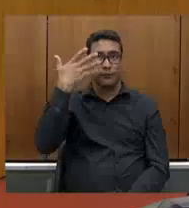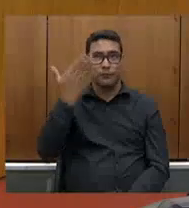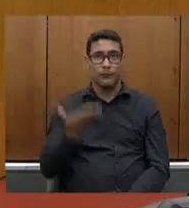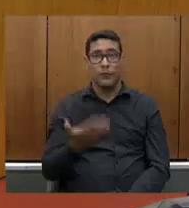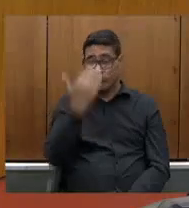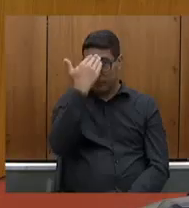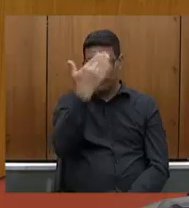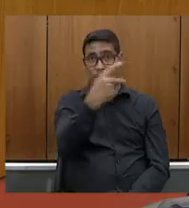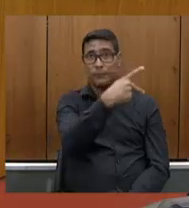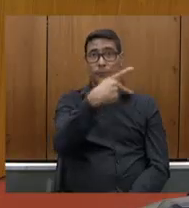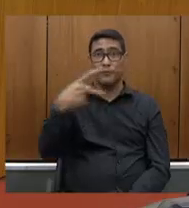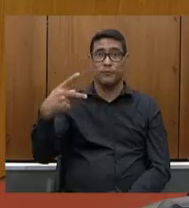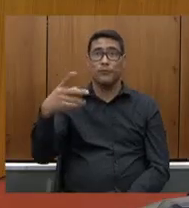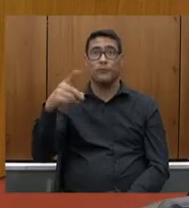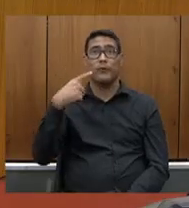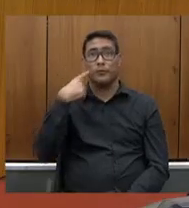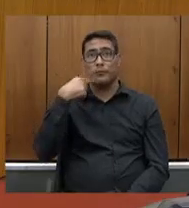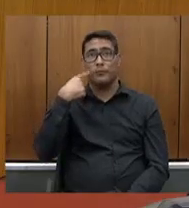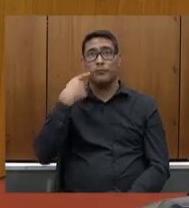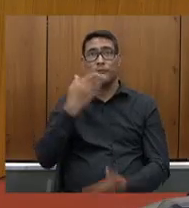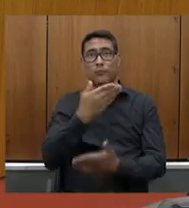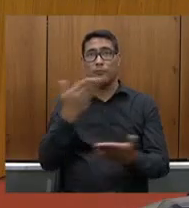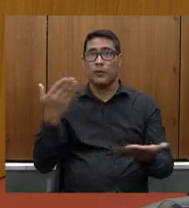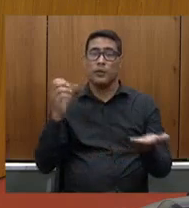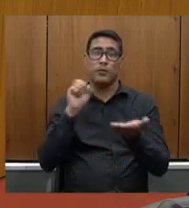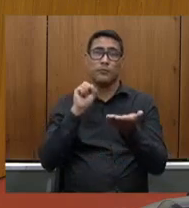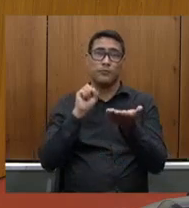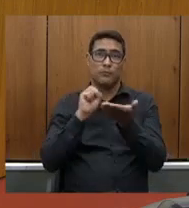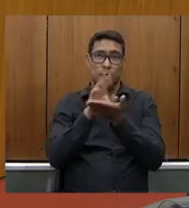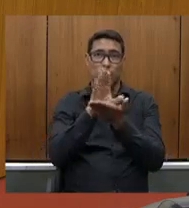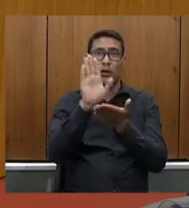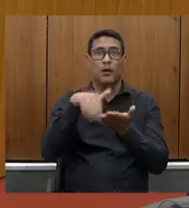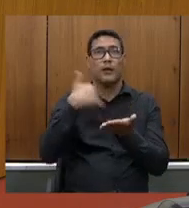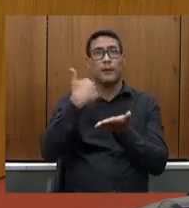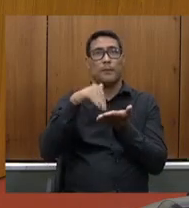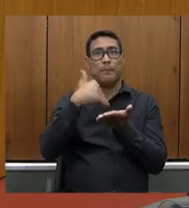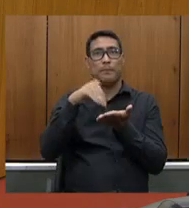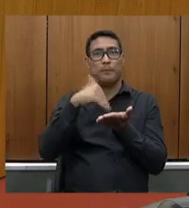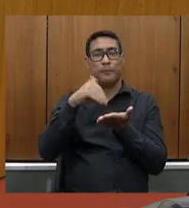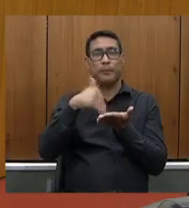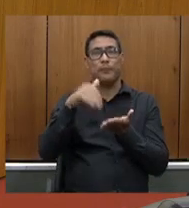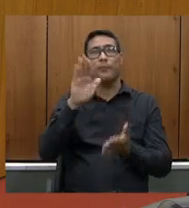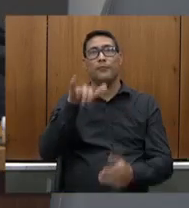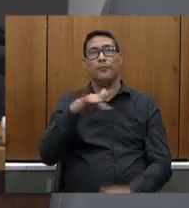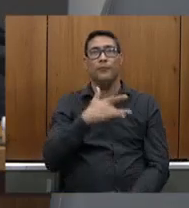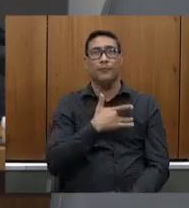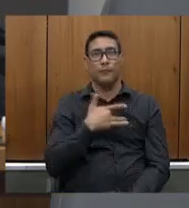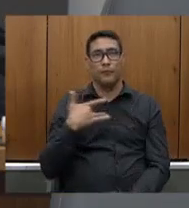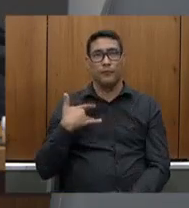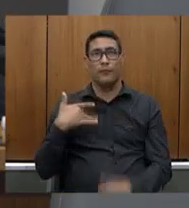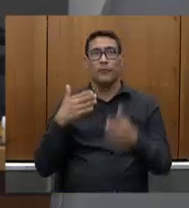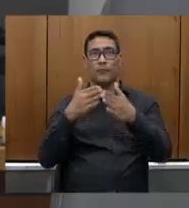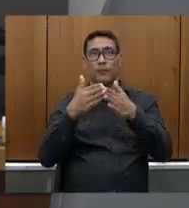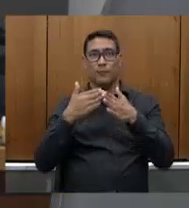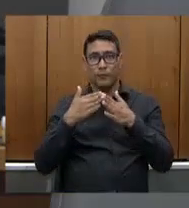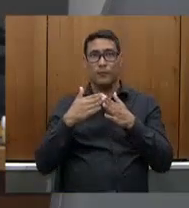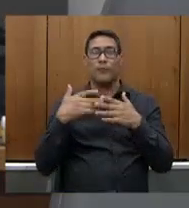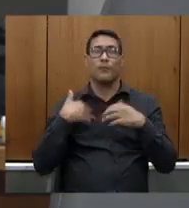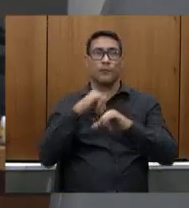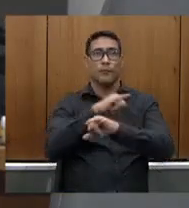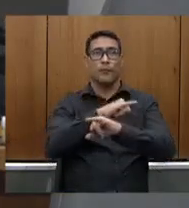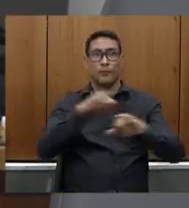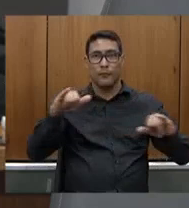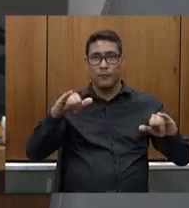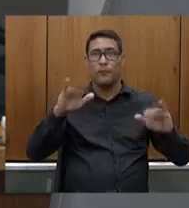Presidente a deputada que subscreve requer que seja encaminhada a Secretaria do Estado da Saúde pedido de providências para que sejam enviados